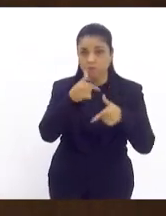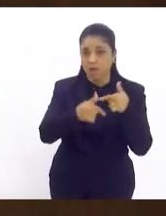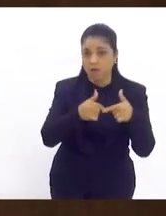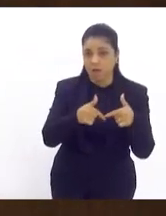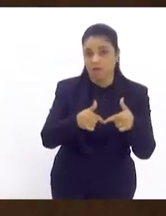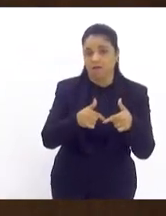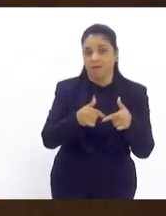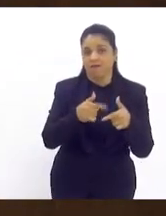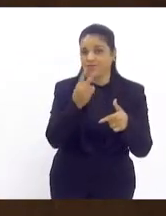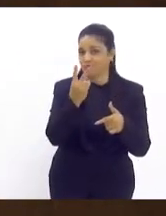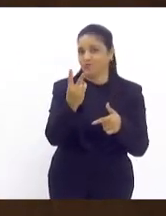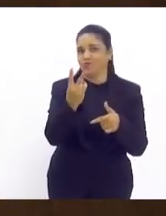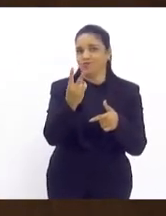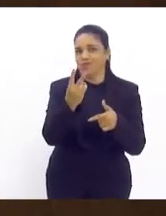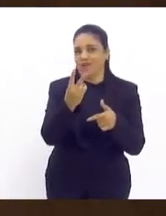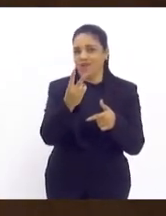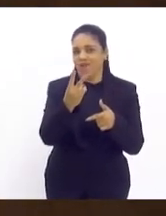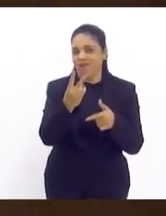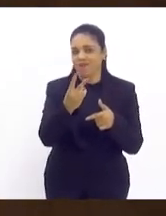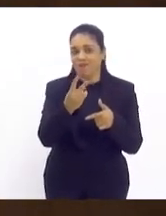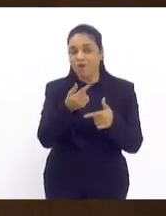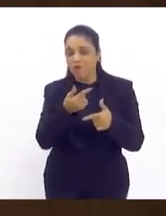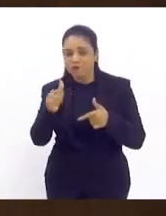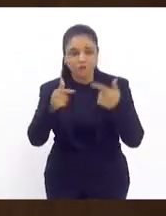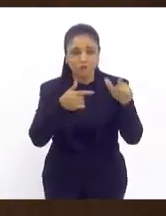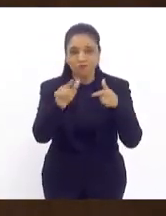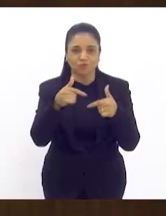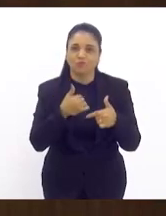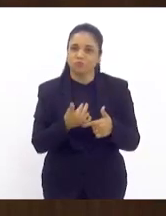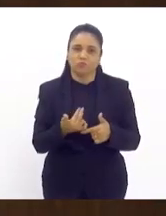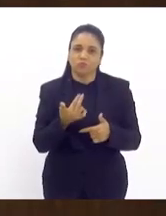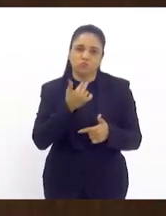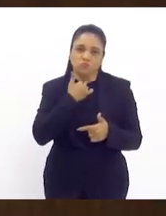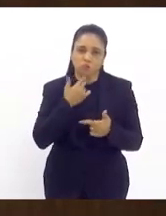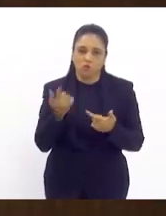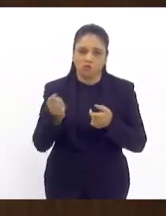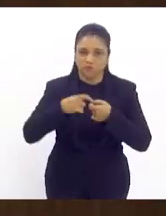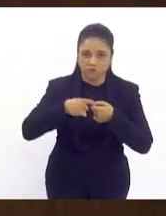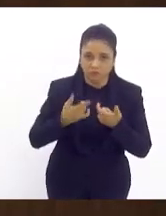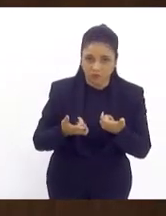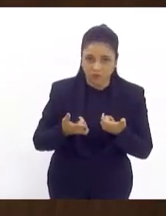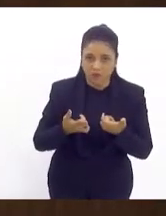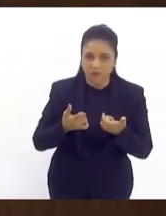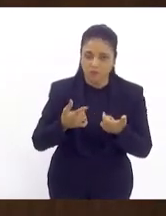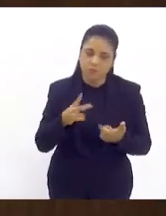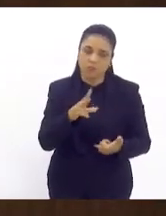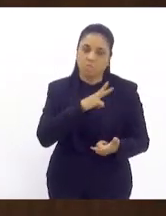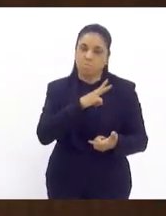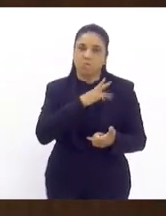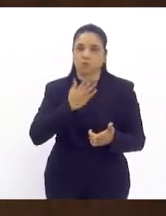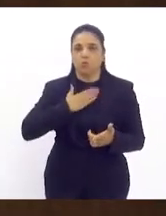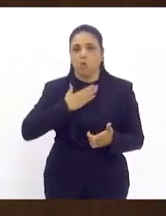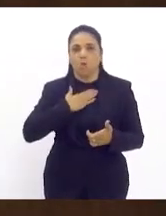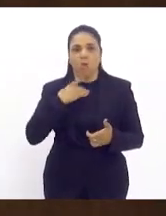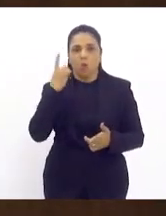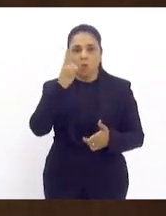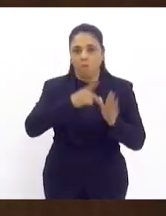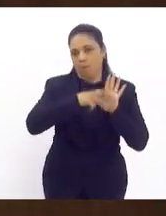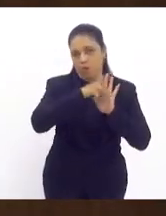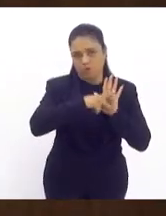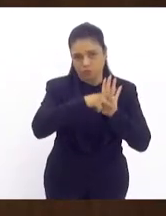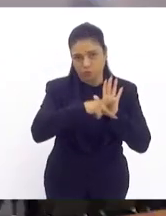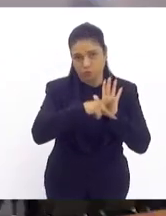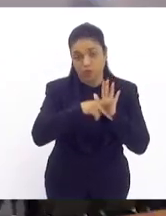injustiça é sempre com praça que paga o pato e a gente não pode transformar o projeto num projeto pessoal então fazer um apelo para que